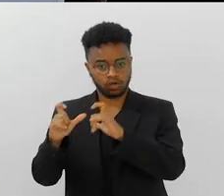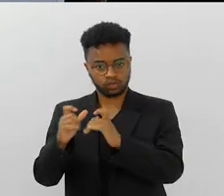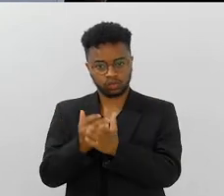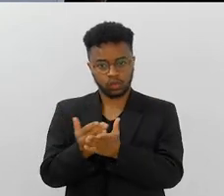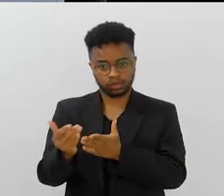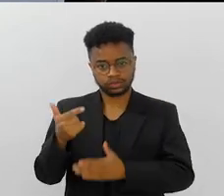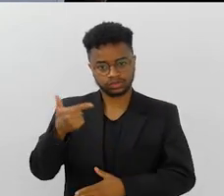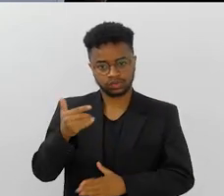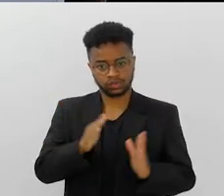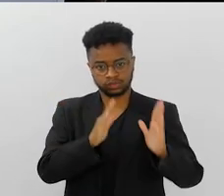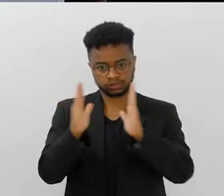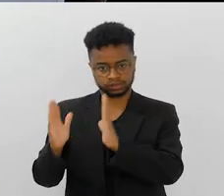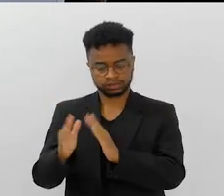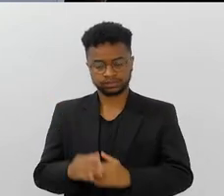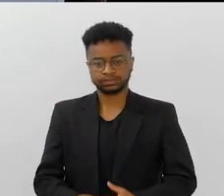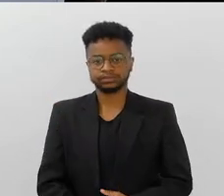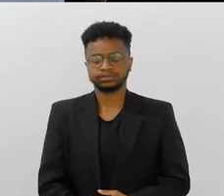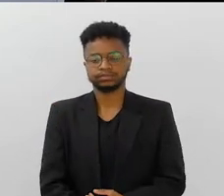do segundo bloco?